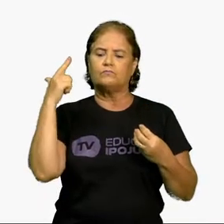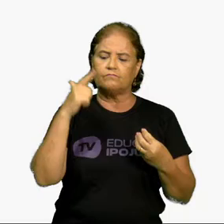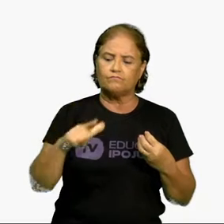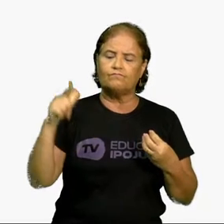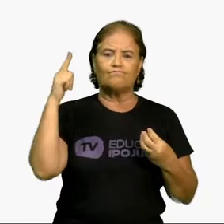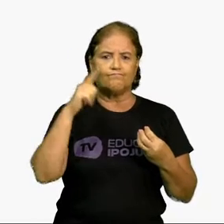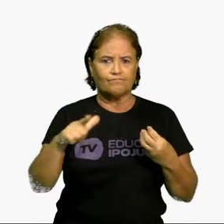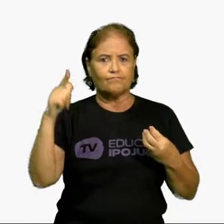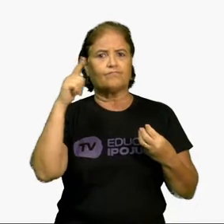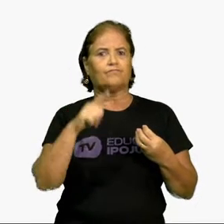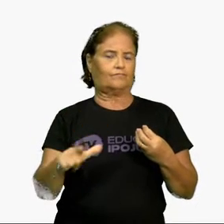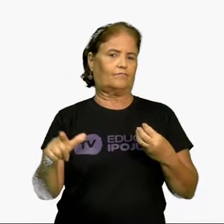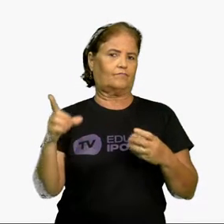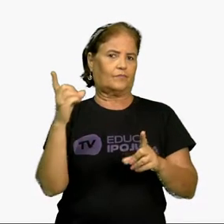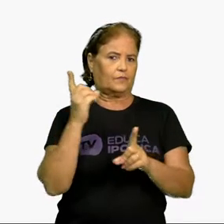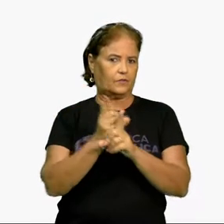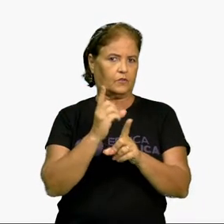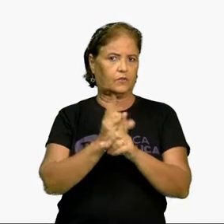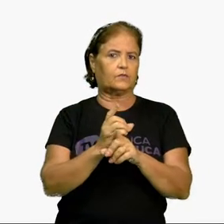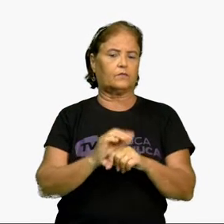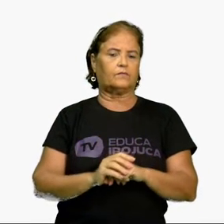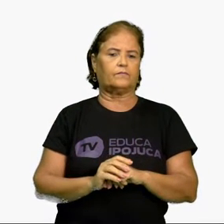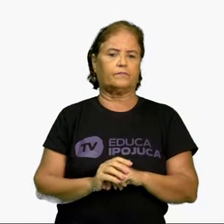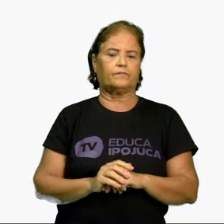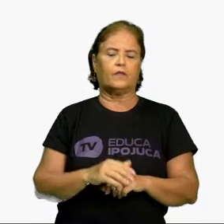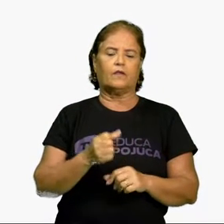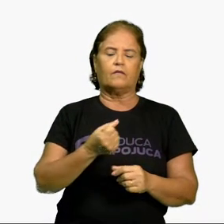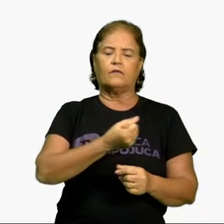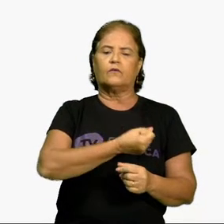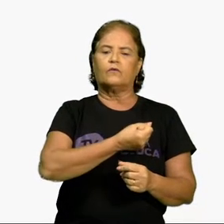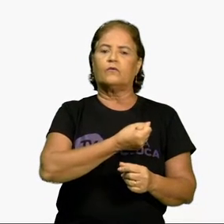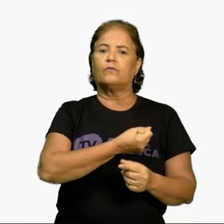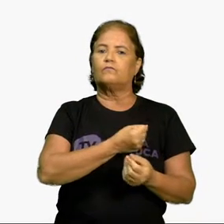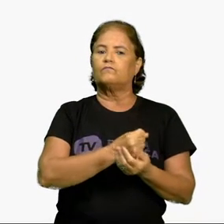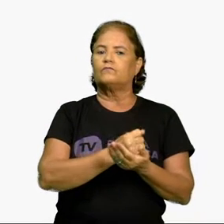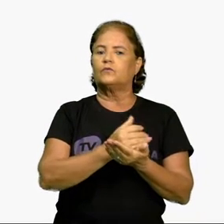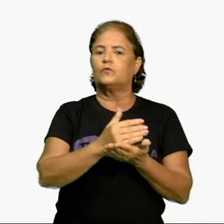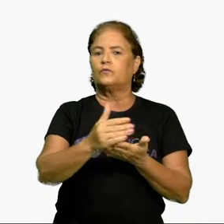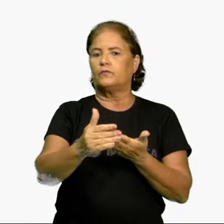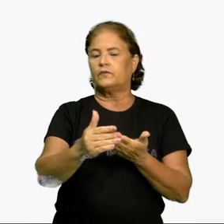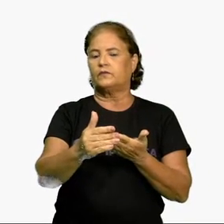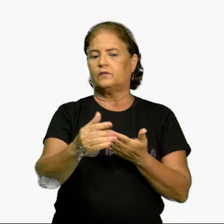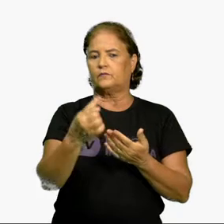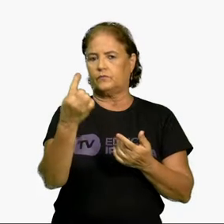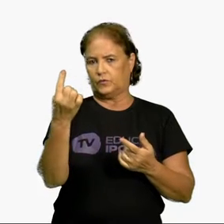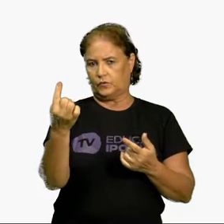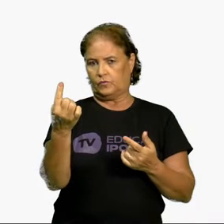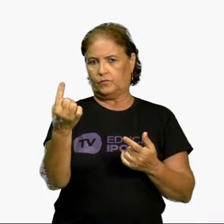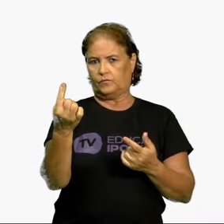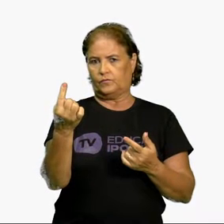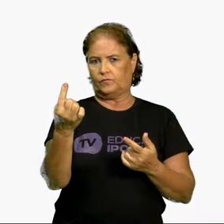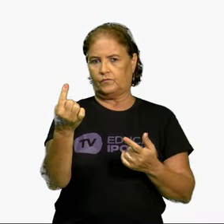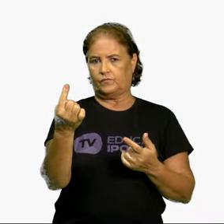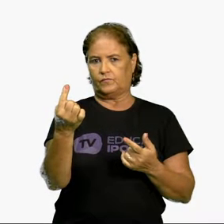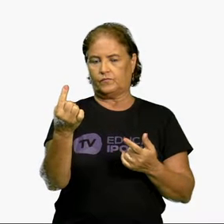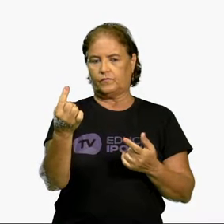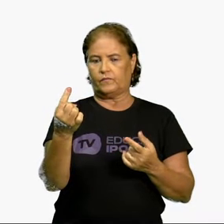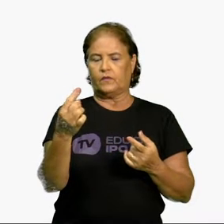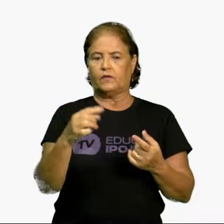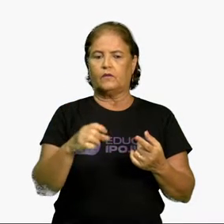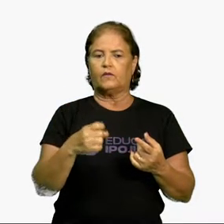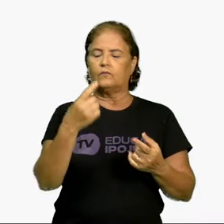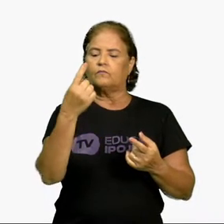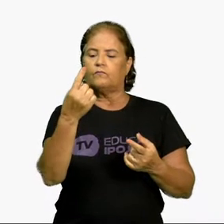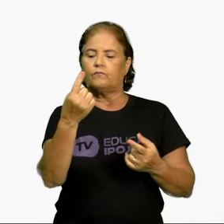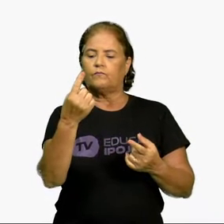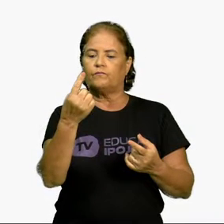lá. Eu vou começar por 1. Será que 1 ao quadrado é 1? Então não é 2, é 1 é menor que